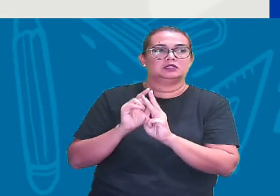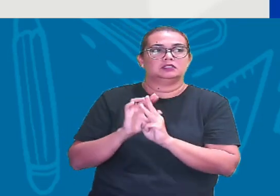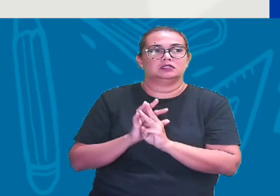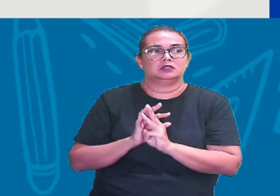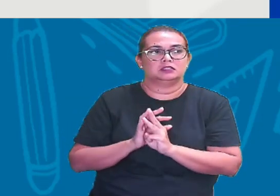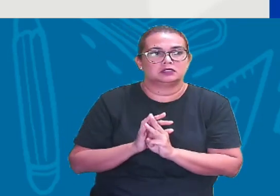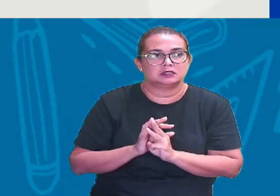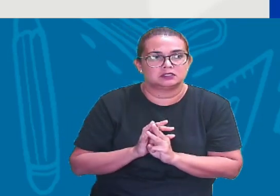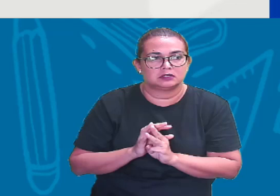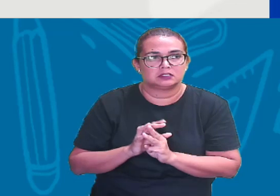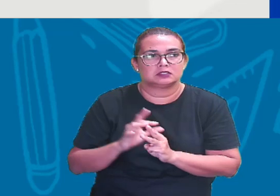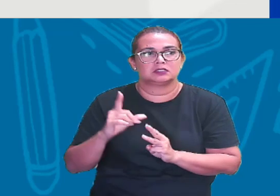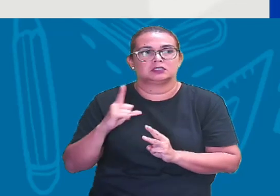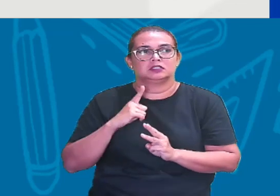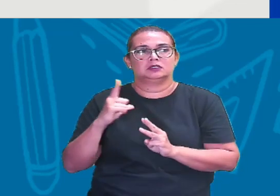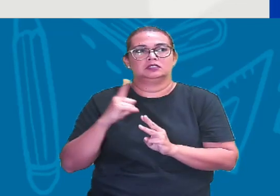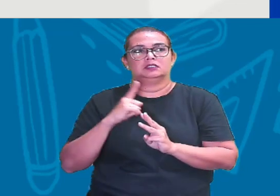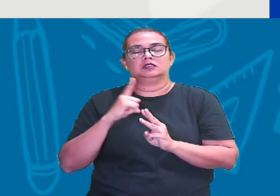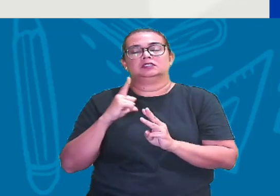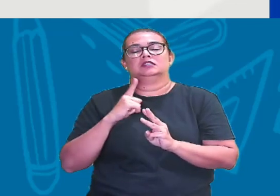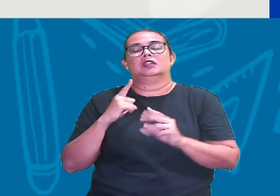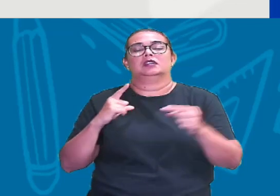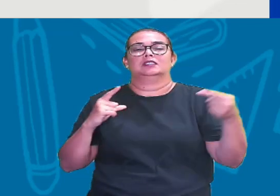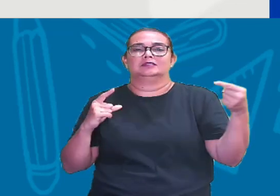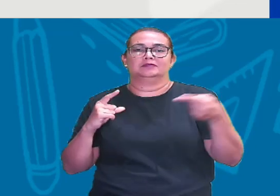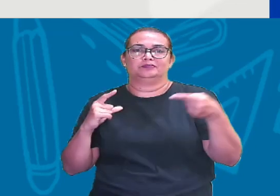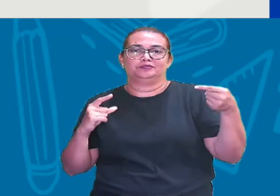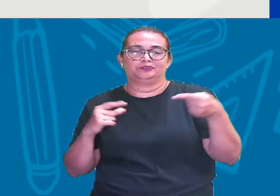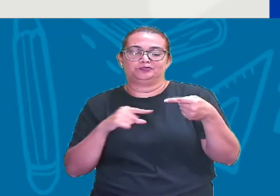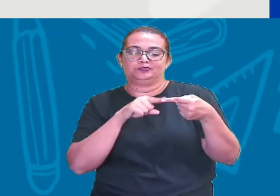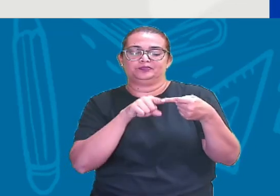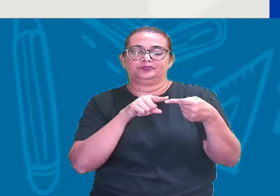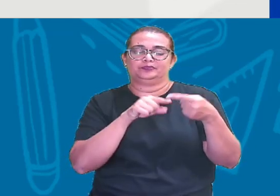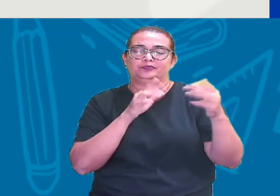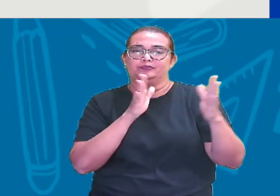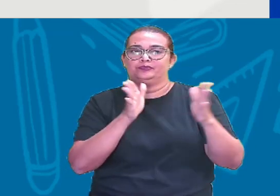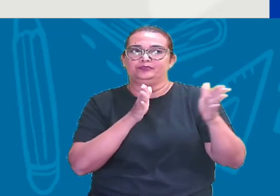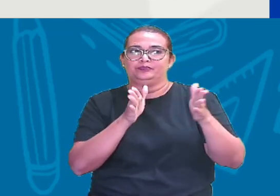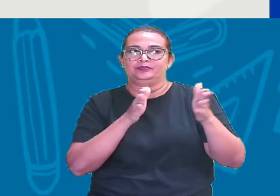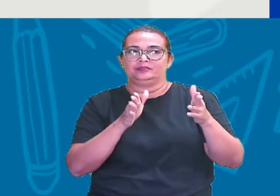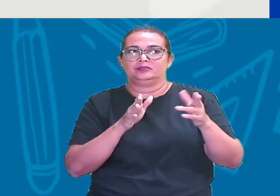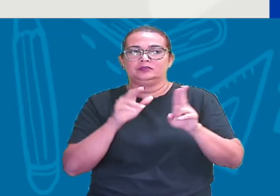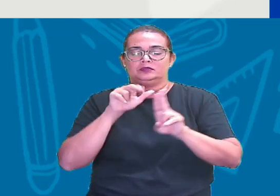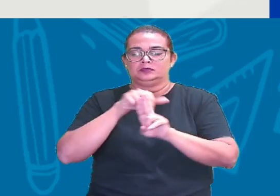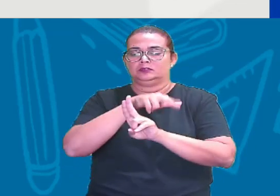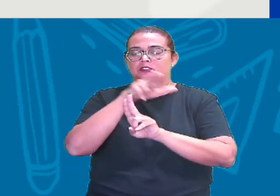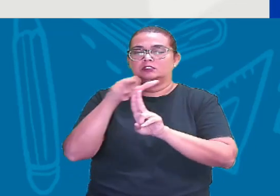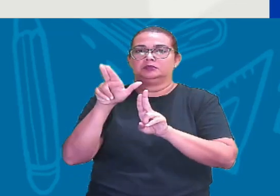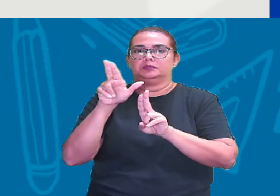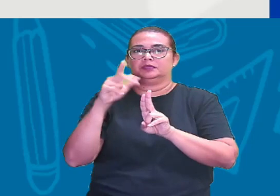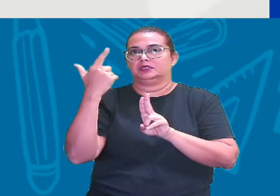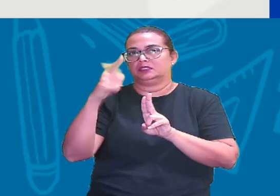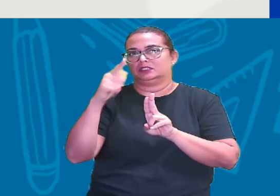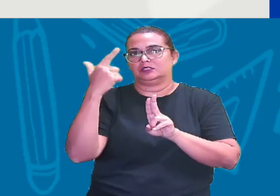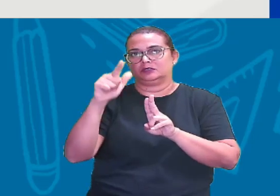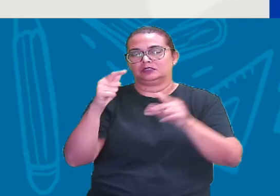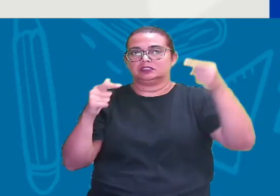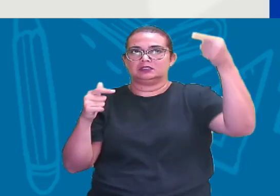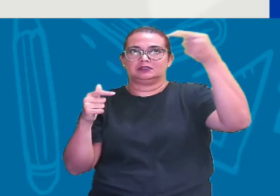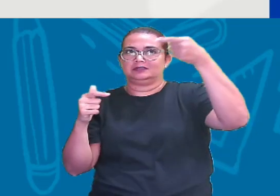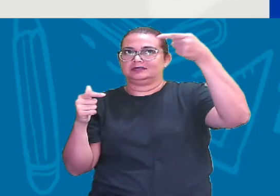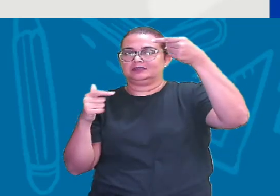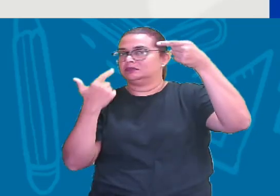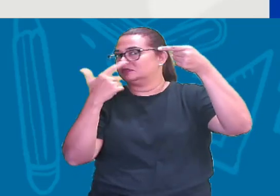Está entre números negativos Olha o Pi lá em cima Pi não está com sinal